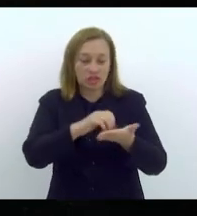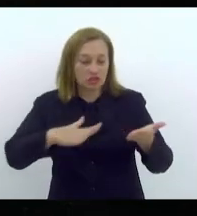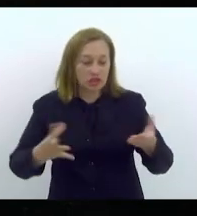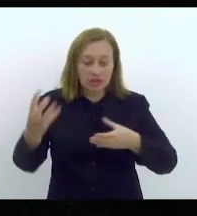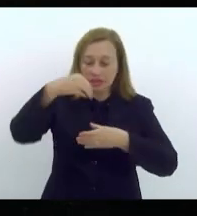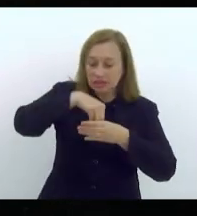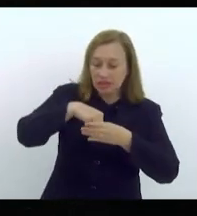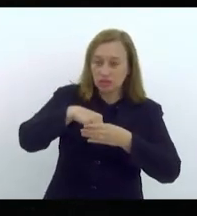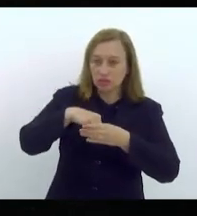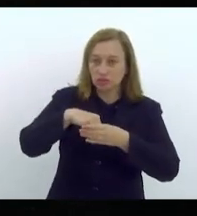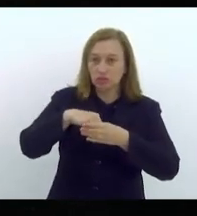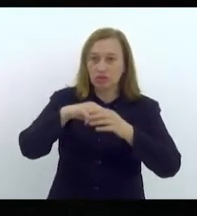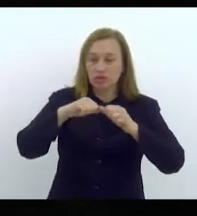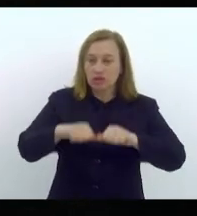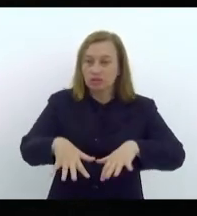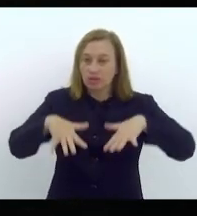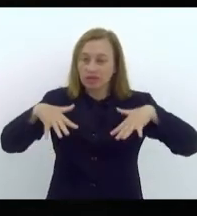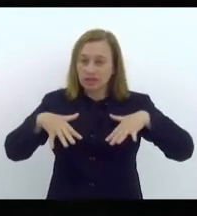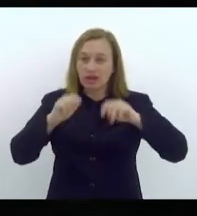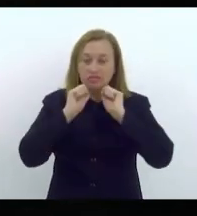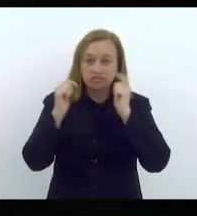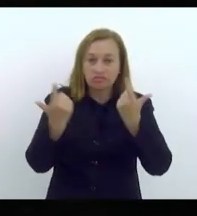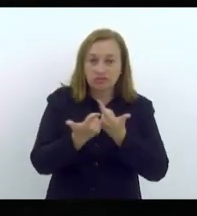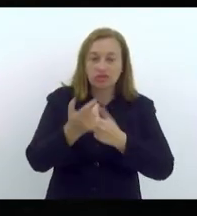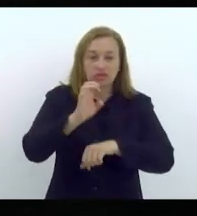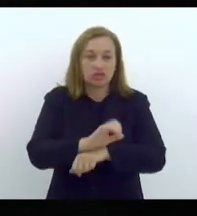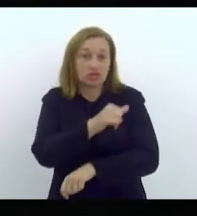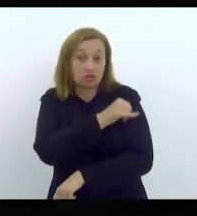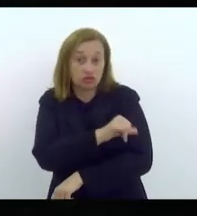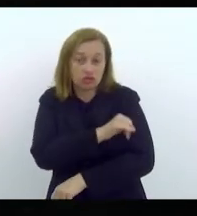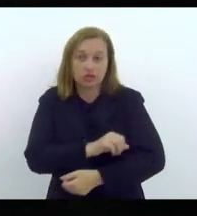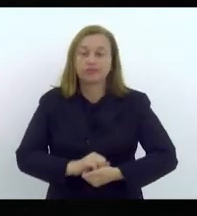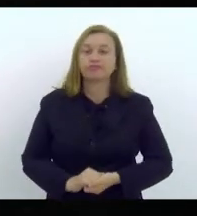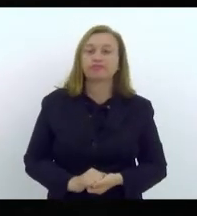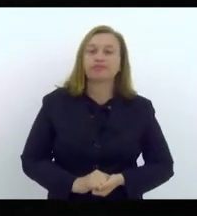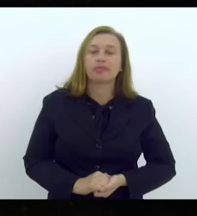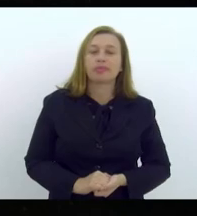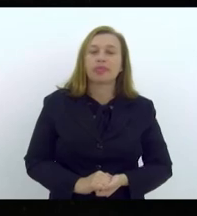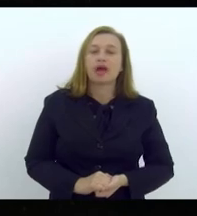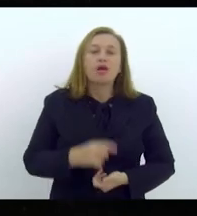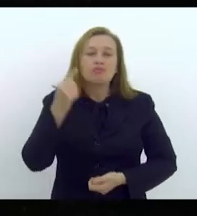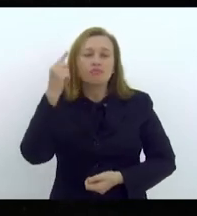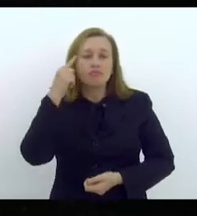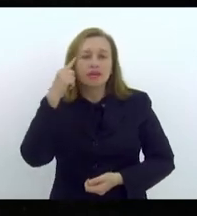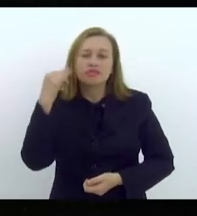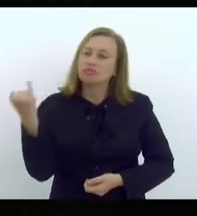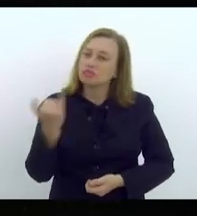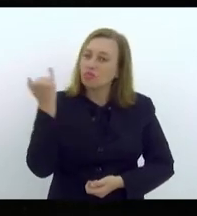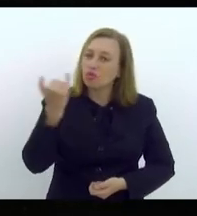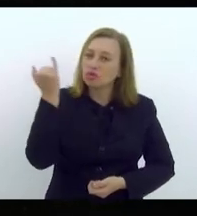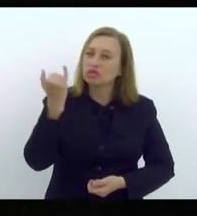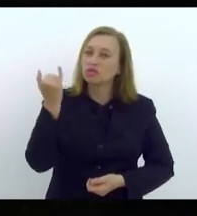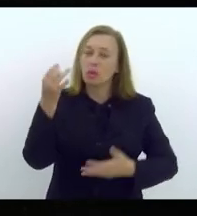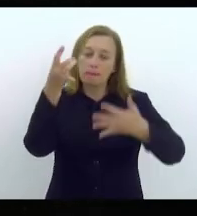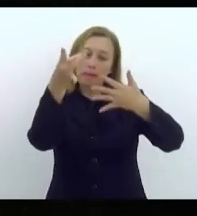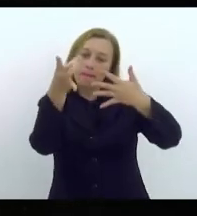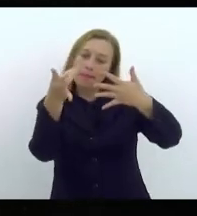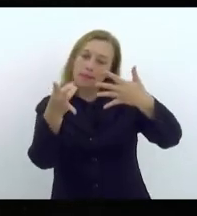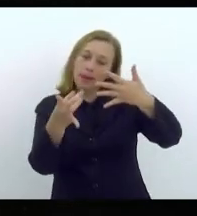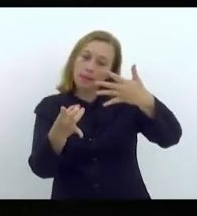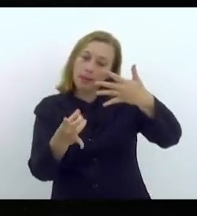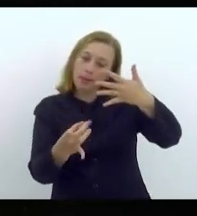plenário da Assembleia Legislativa do Estado do Rio de Janeiro. E penso que é muito importante a gente pontuar algumas